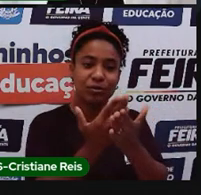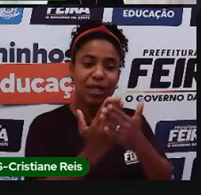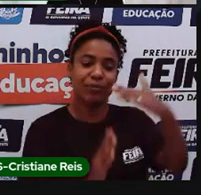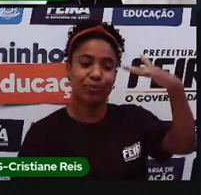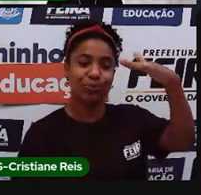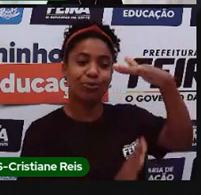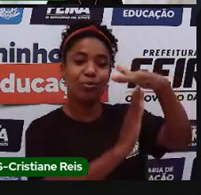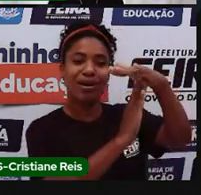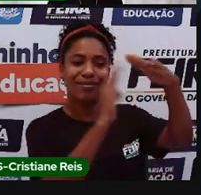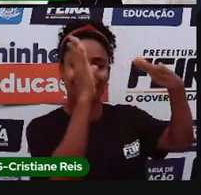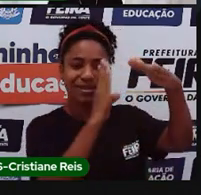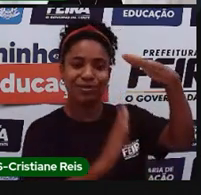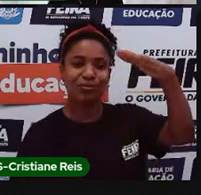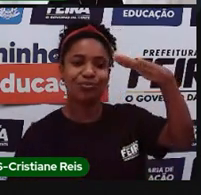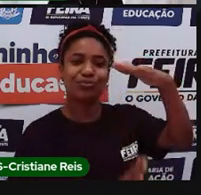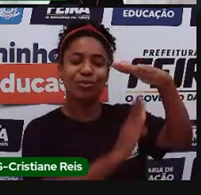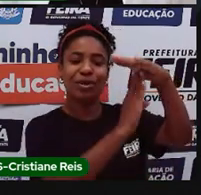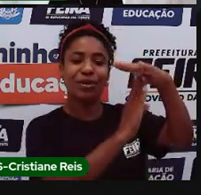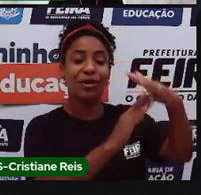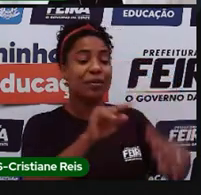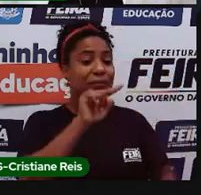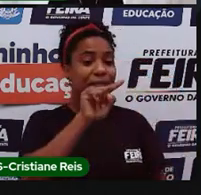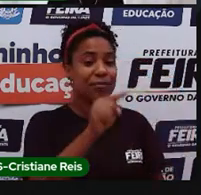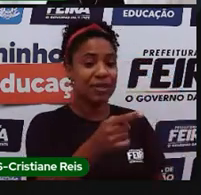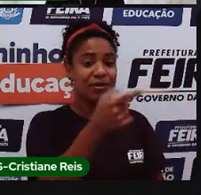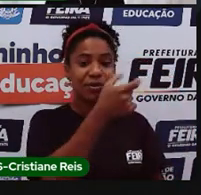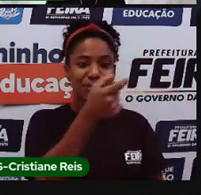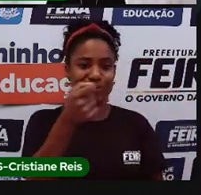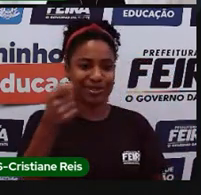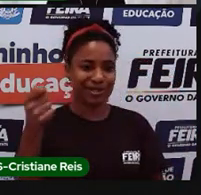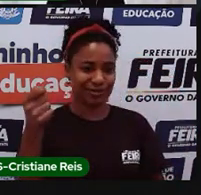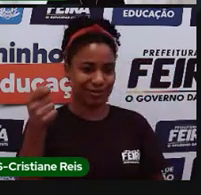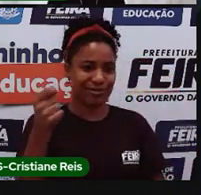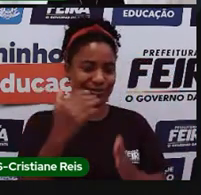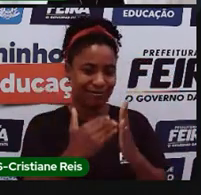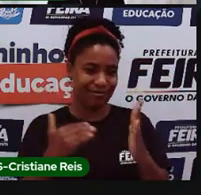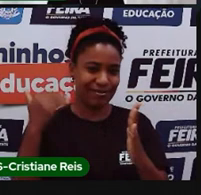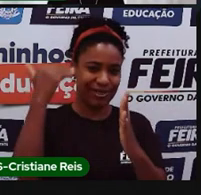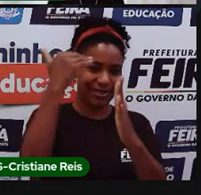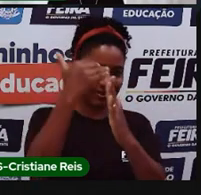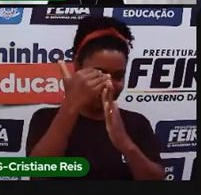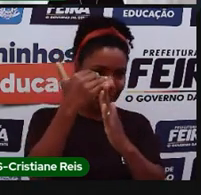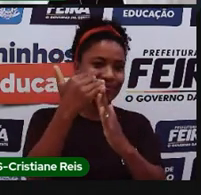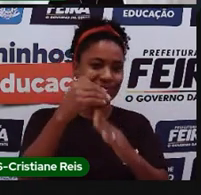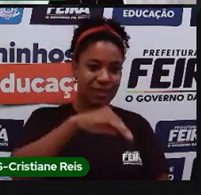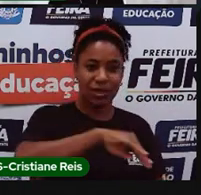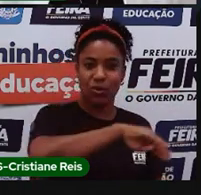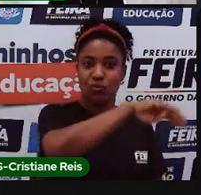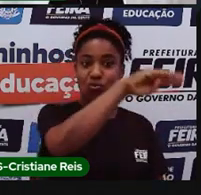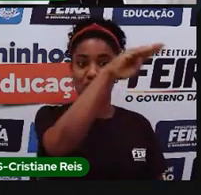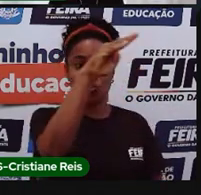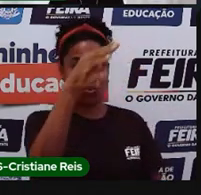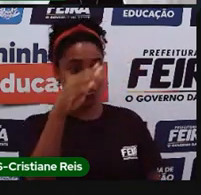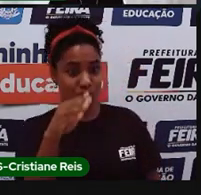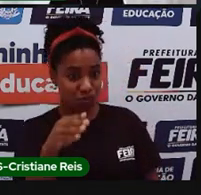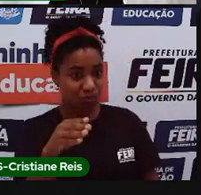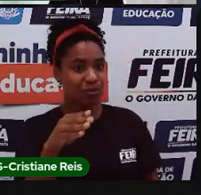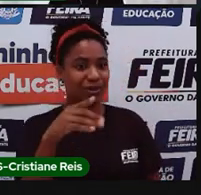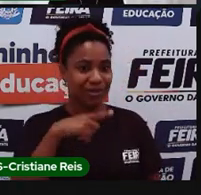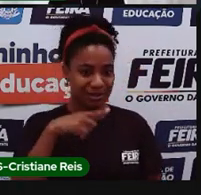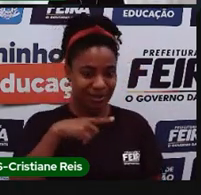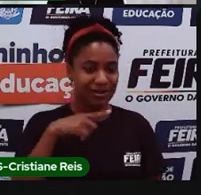.200 metros, acima de 1.200 metros, desculpem, né, porque a gente tem os picos, né, que são áreas bastante